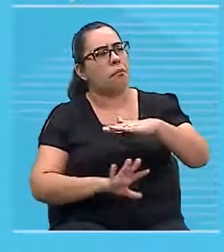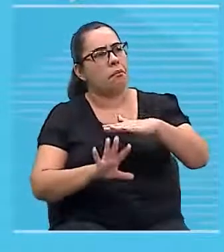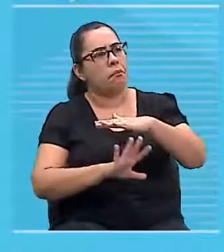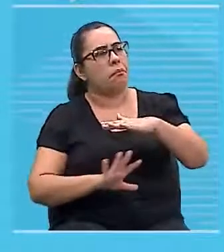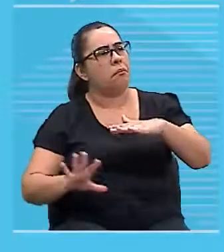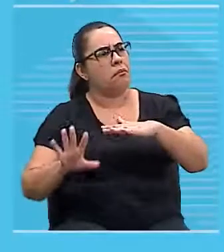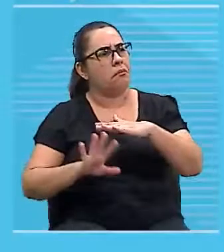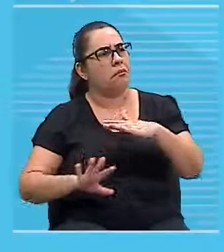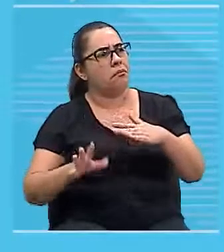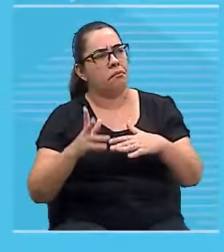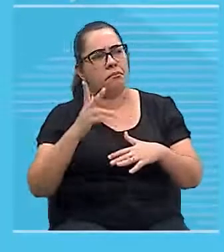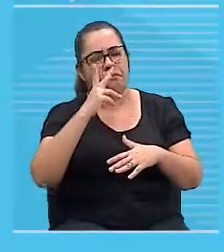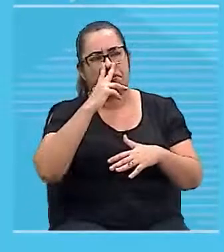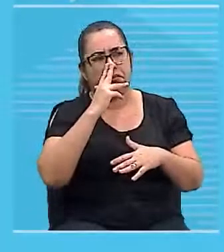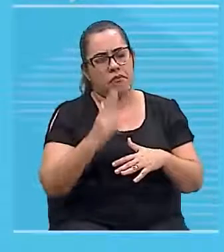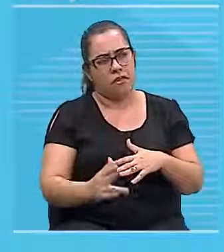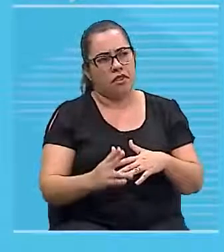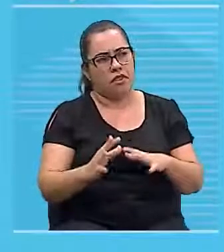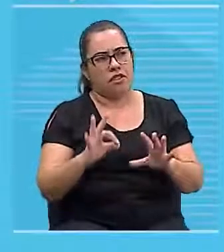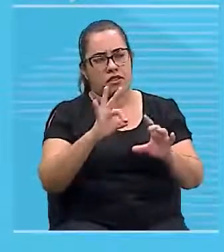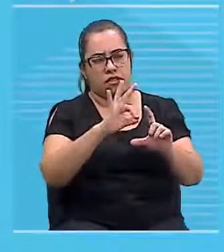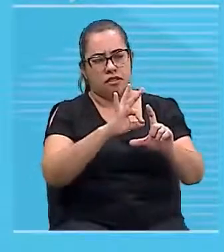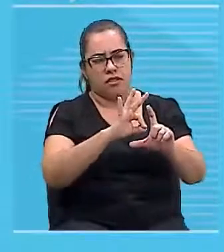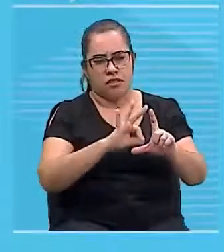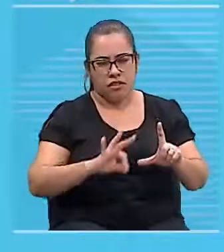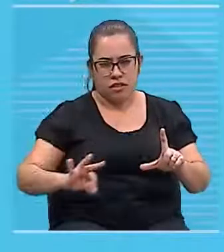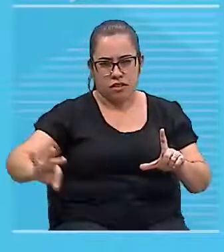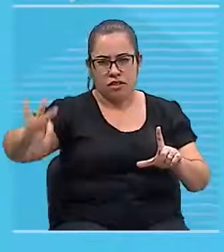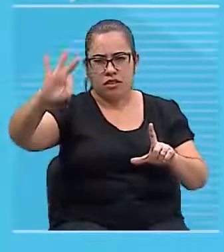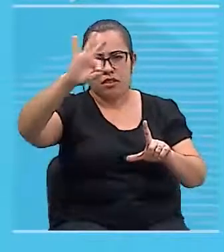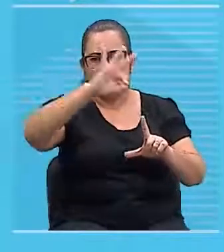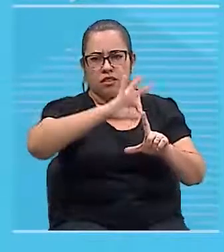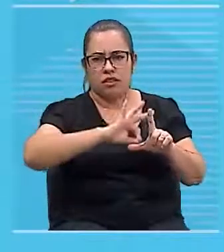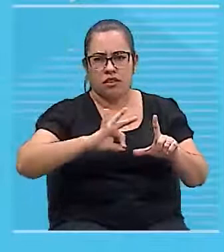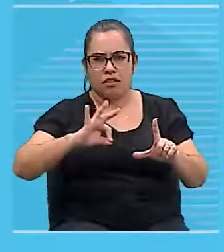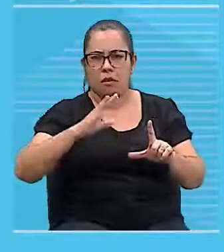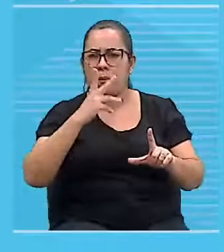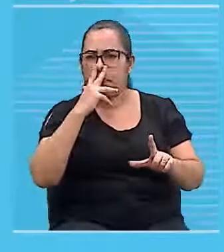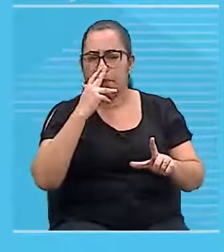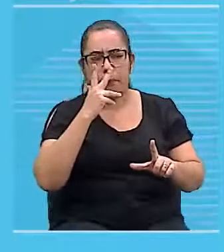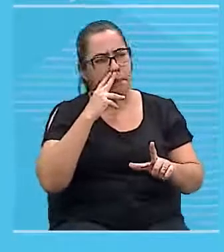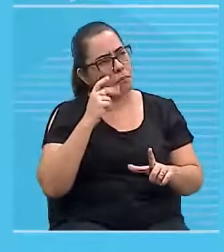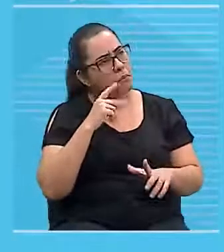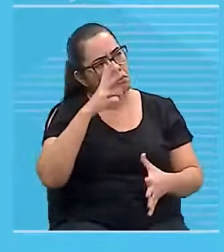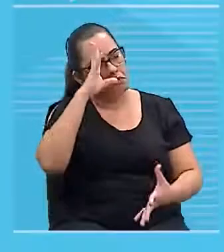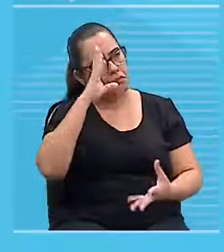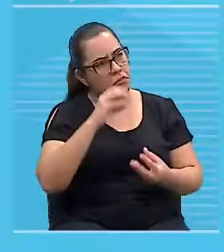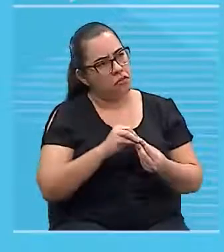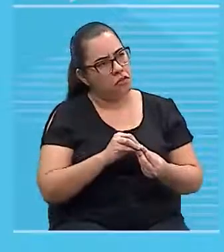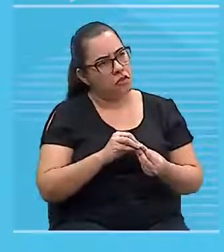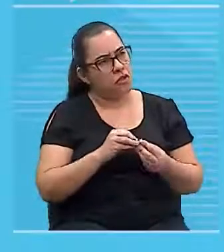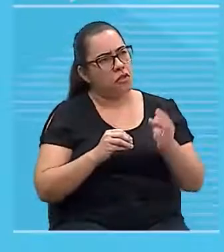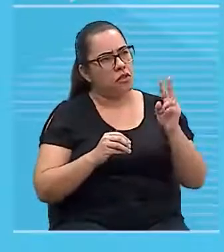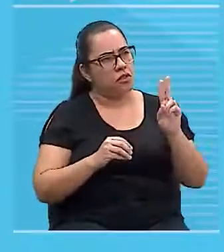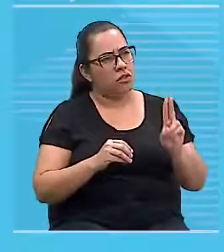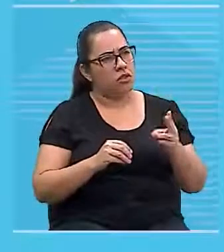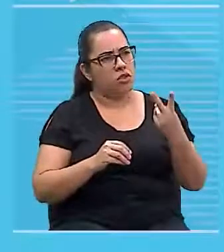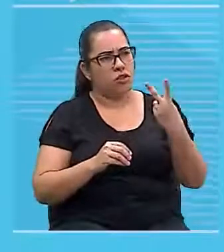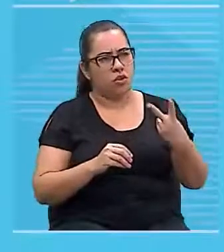é o comprimento do círculo, é o comprimento de uma circunferência, 2πr, né?